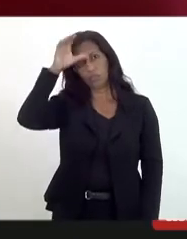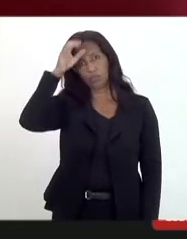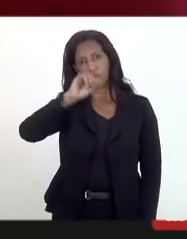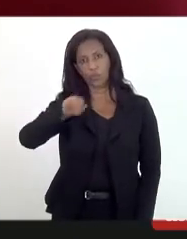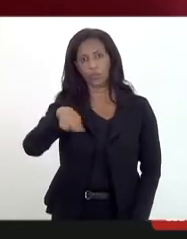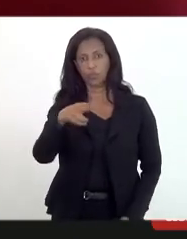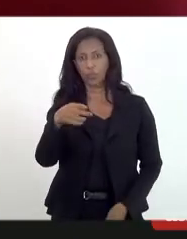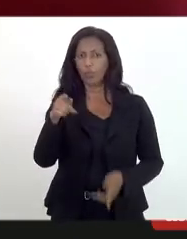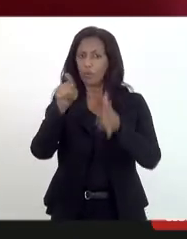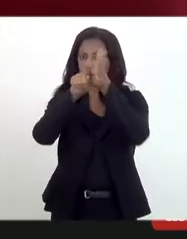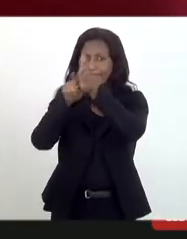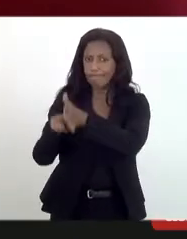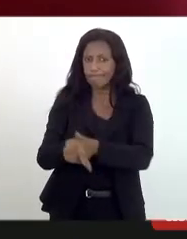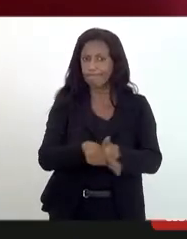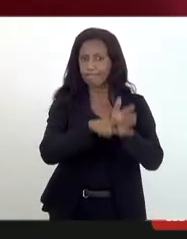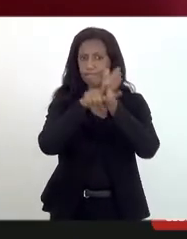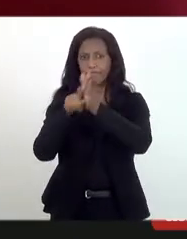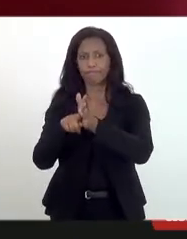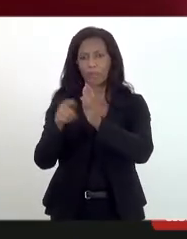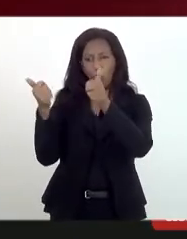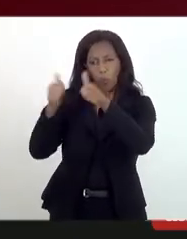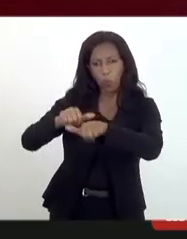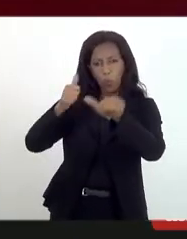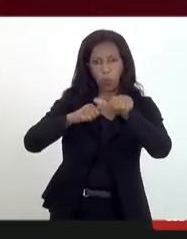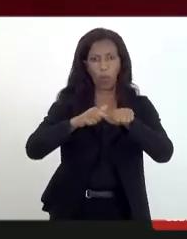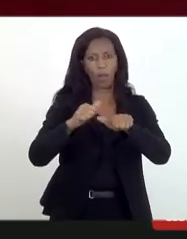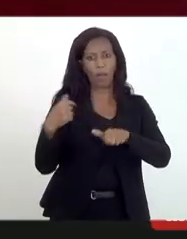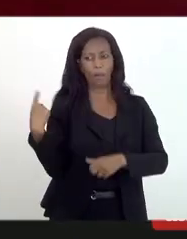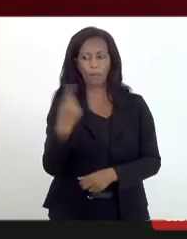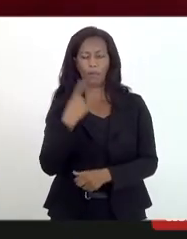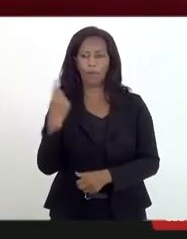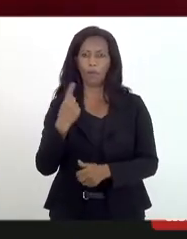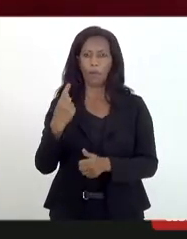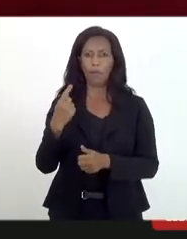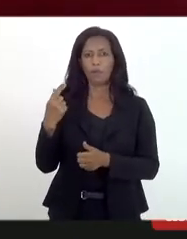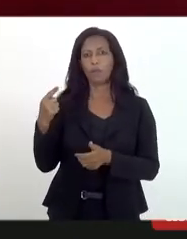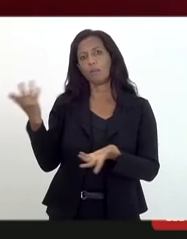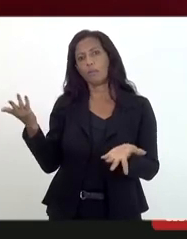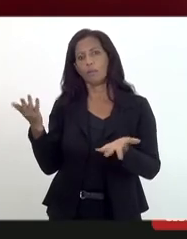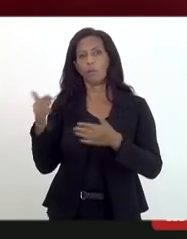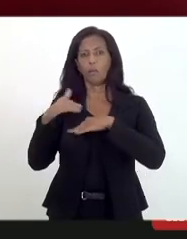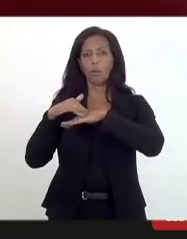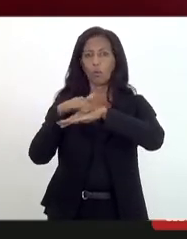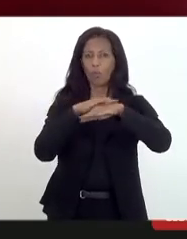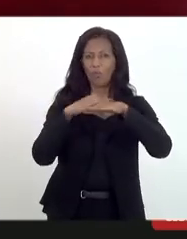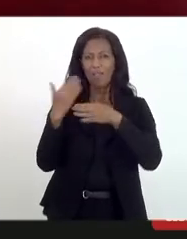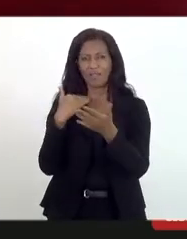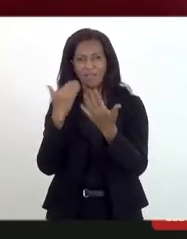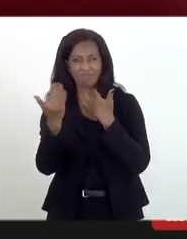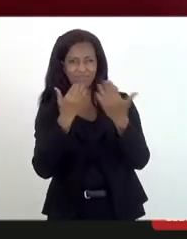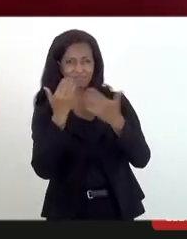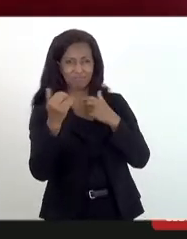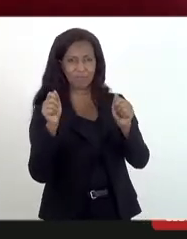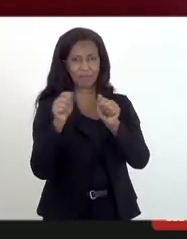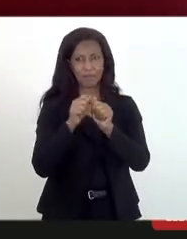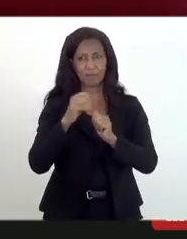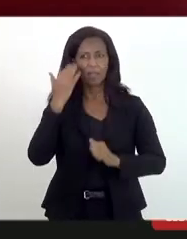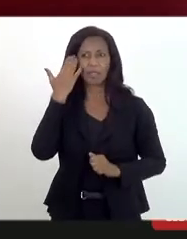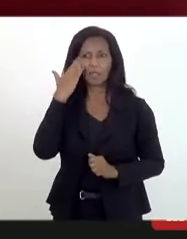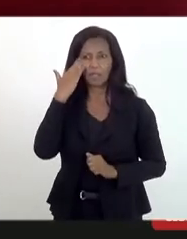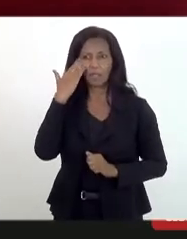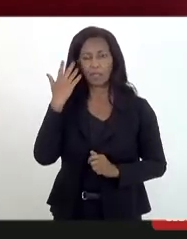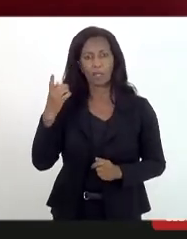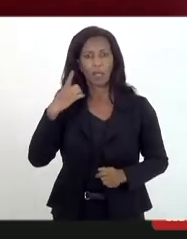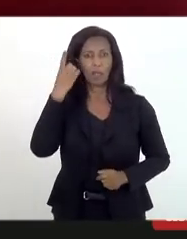analisada por nós numa pequena conversa que faremos. Porque eu entendo o a deputada